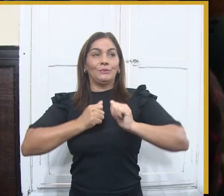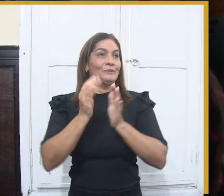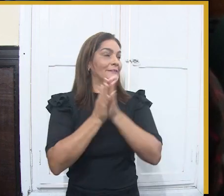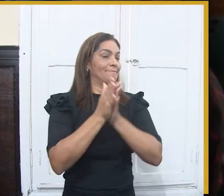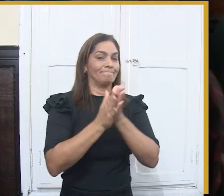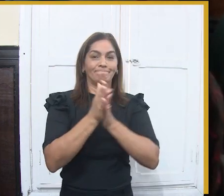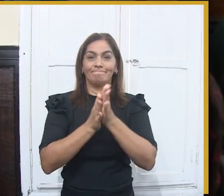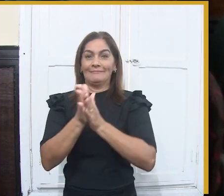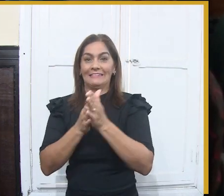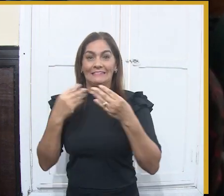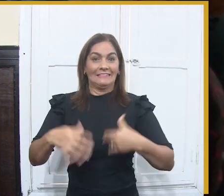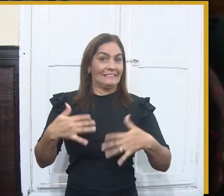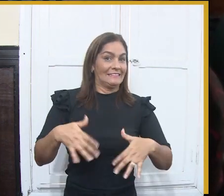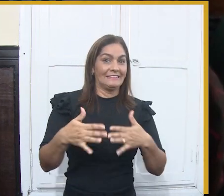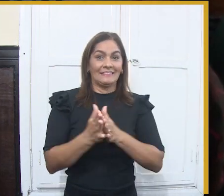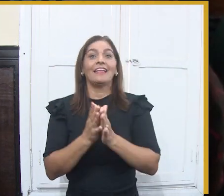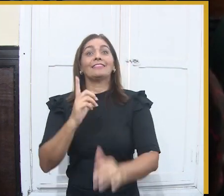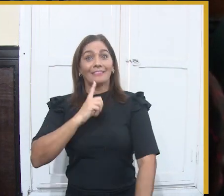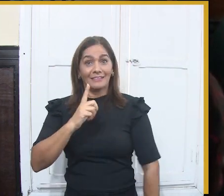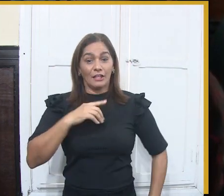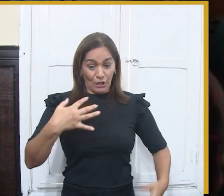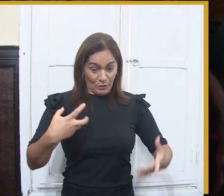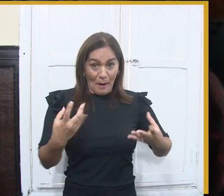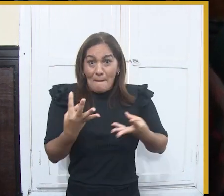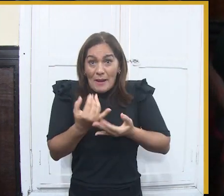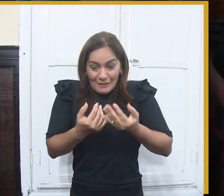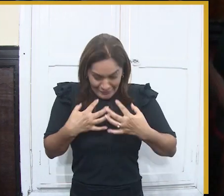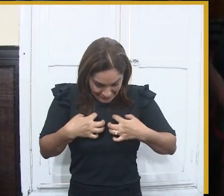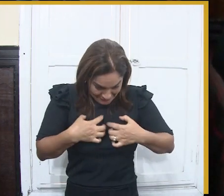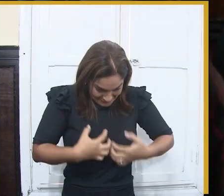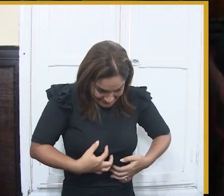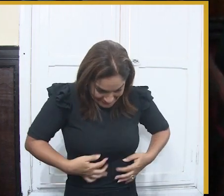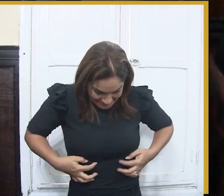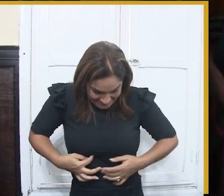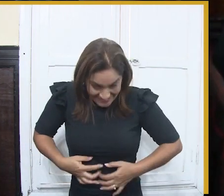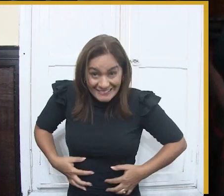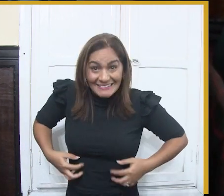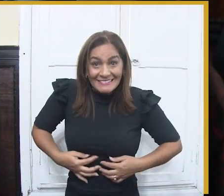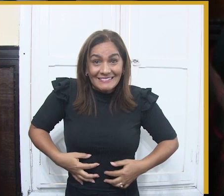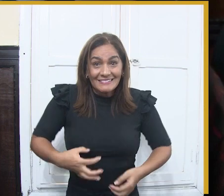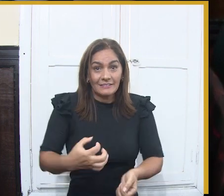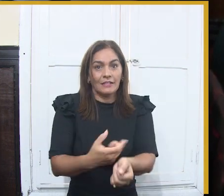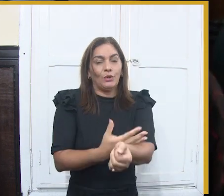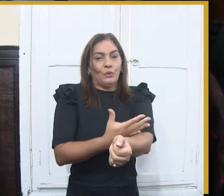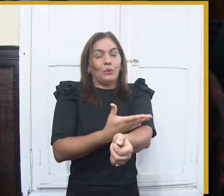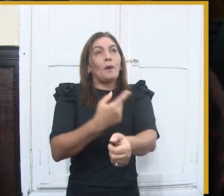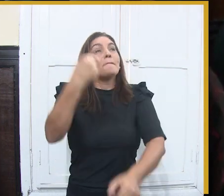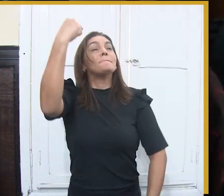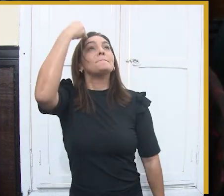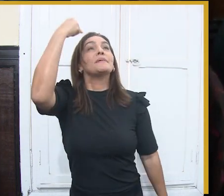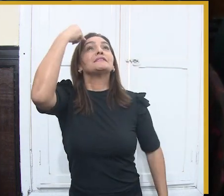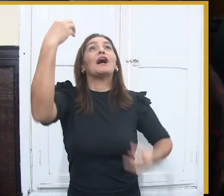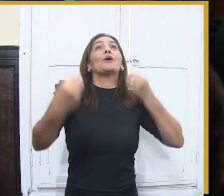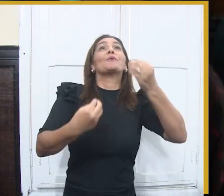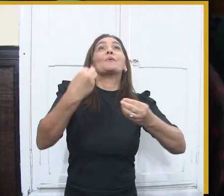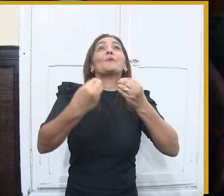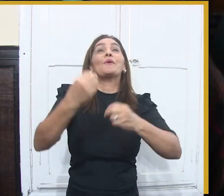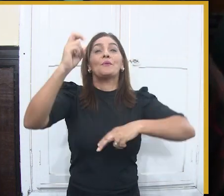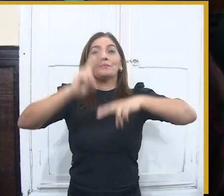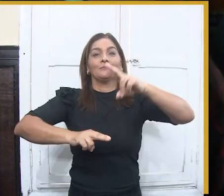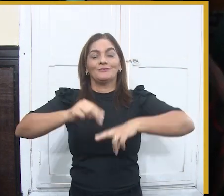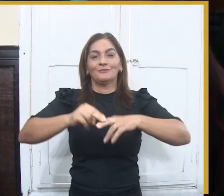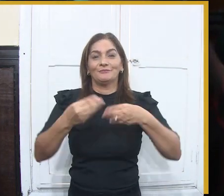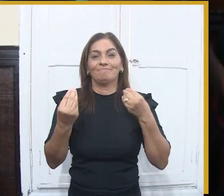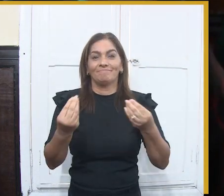está aqui, é o presidente, hoje o presidente da UFEMO, Márcio Melo, e quero dizer a vocês que existe uma expectativa